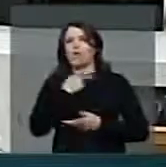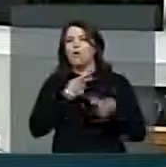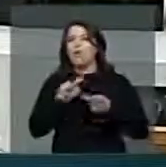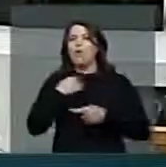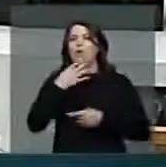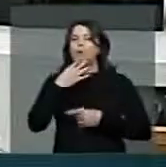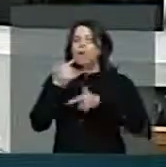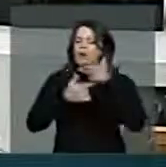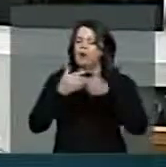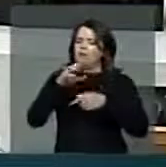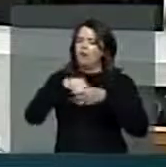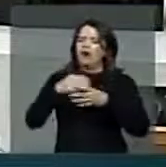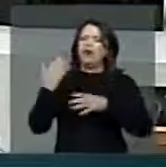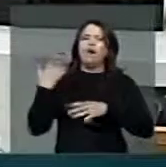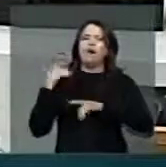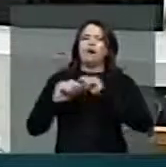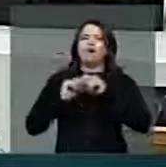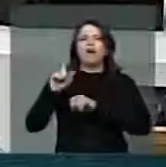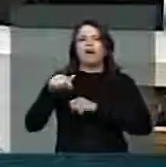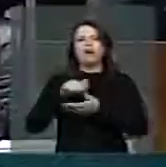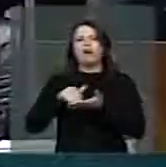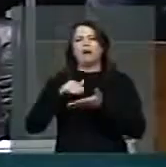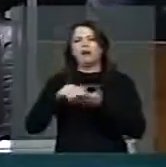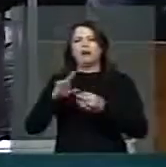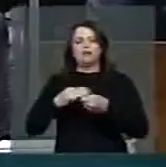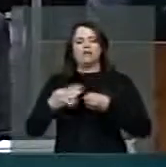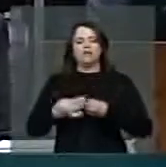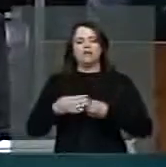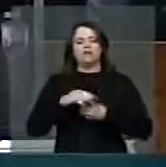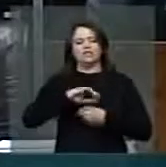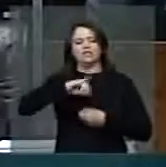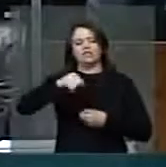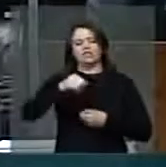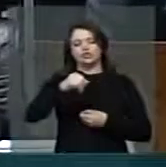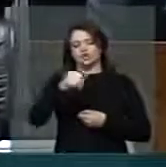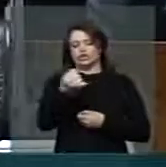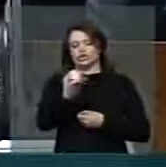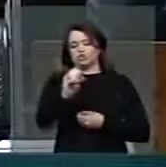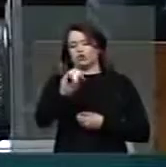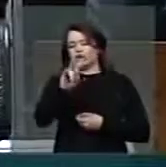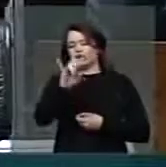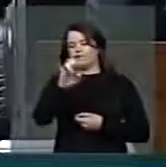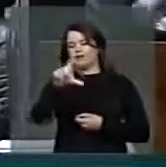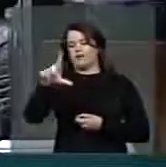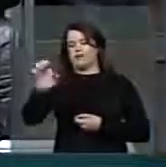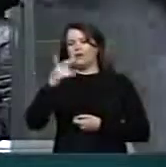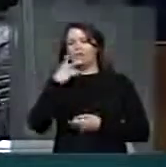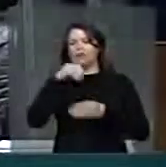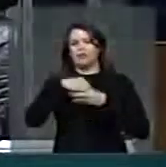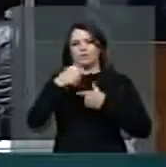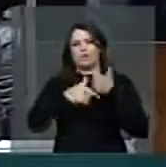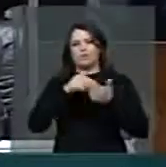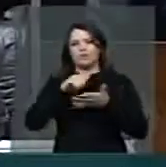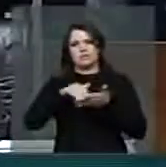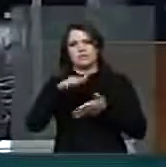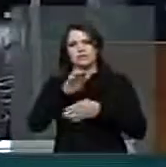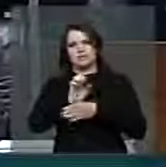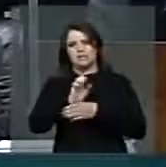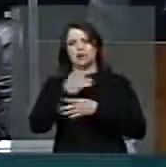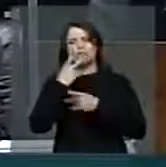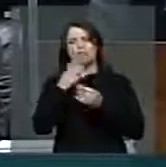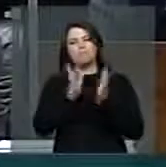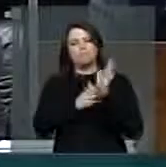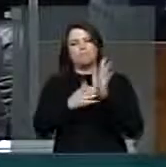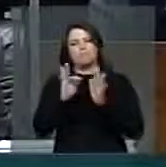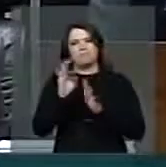a oportunidade de trabalhar com ela quando ela foi secretária municipal de Joinville e eu estava na Secretaria de Estado da Saúde. Parabéns, Tânia,